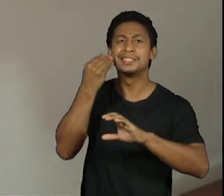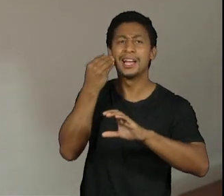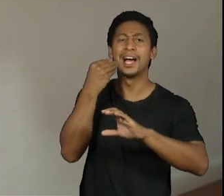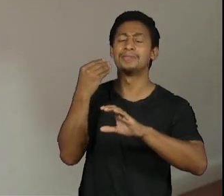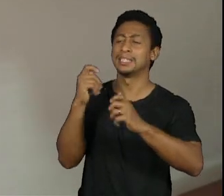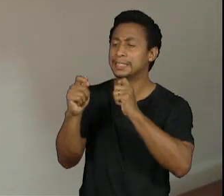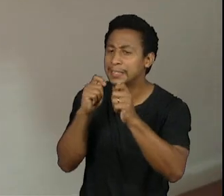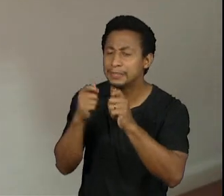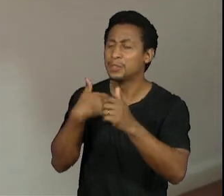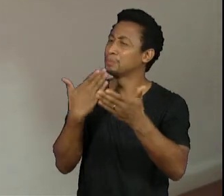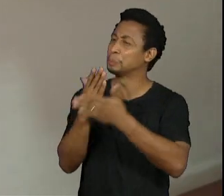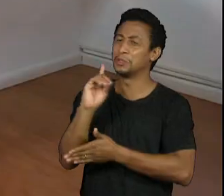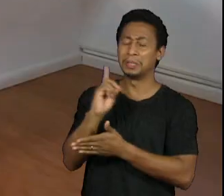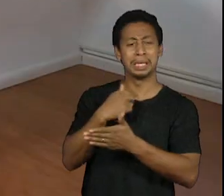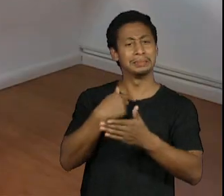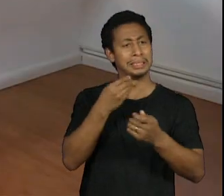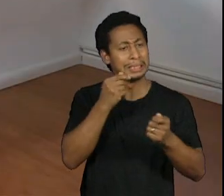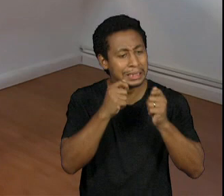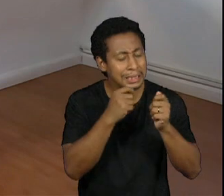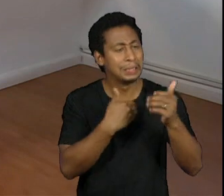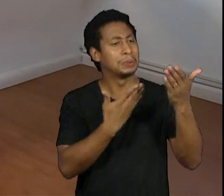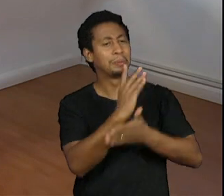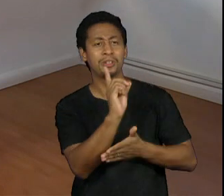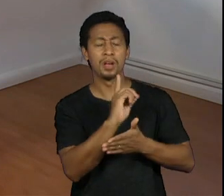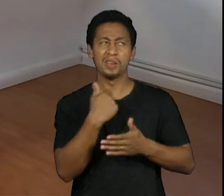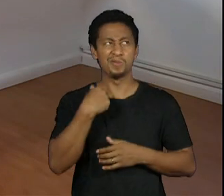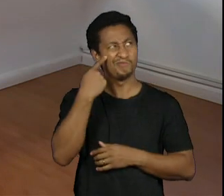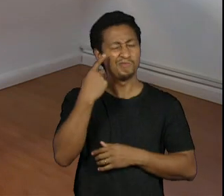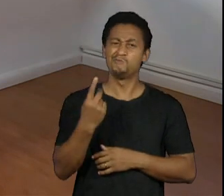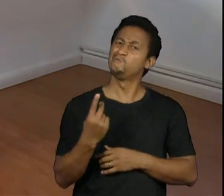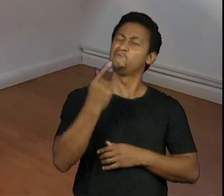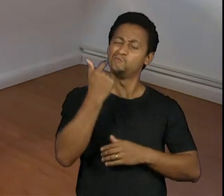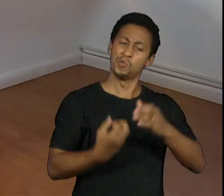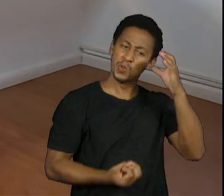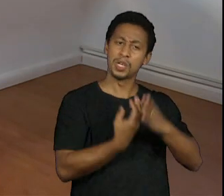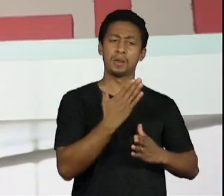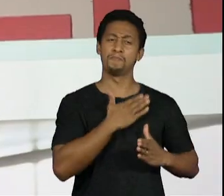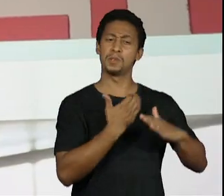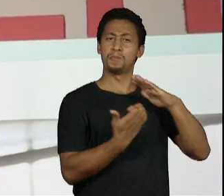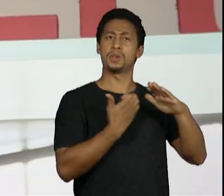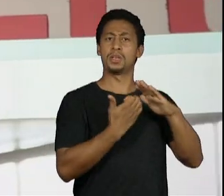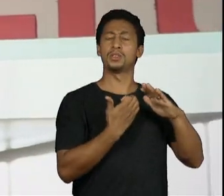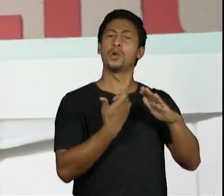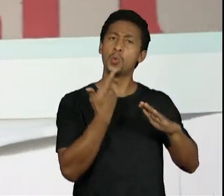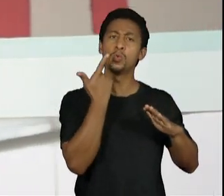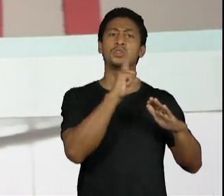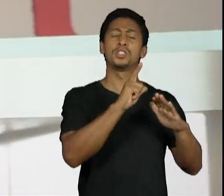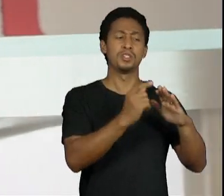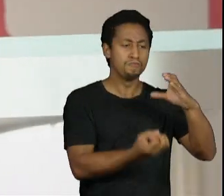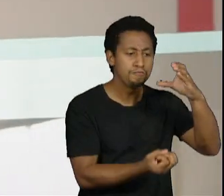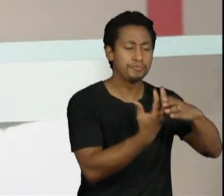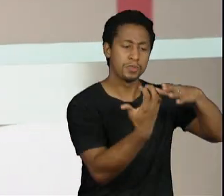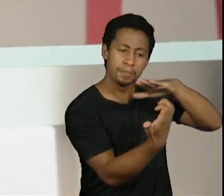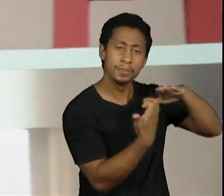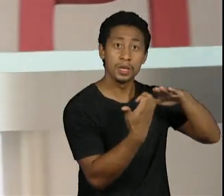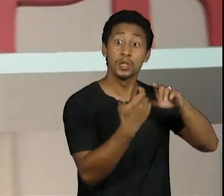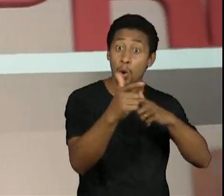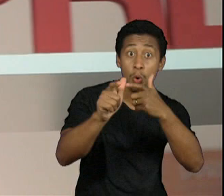tem acontecido cada vez mais assim outros empreendedores negros estão abrindo suas agências e as empresas estão